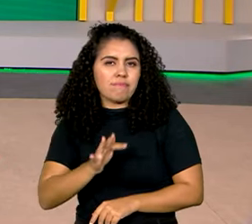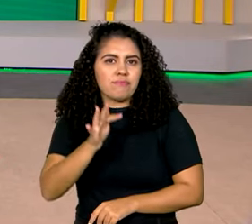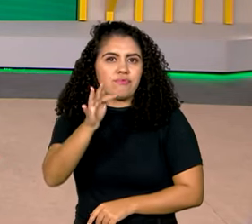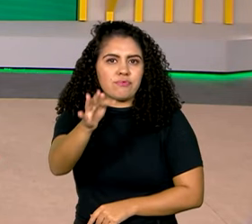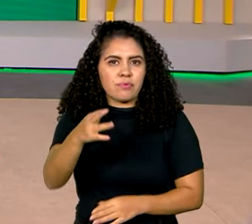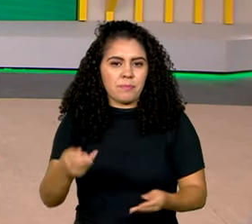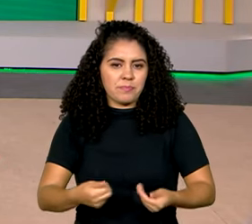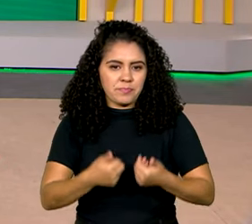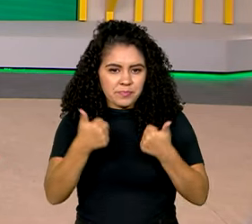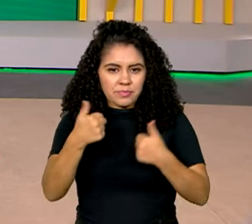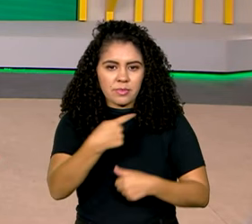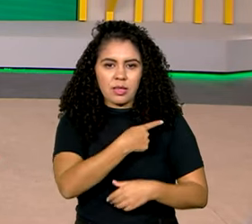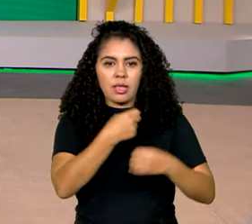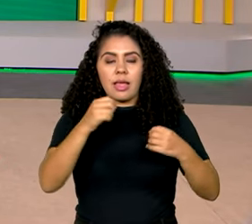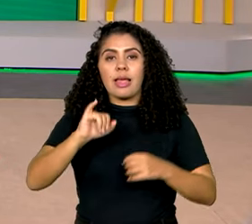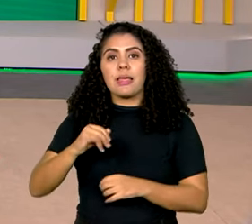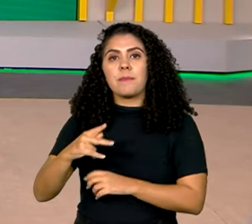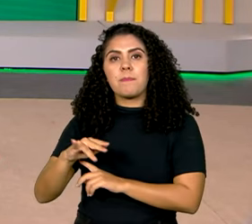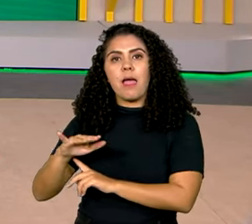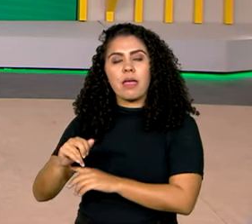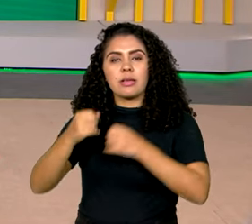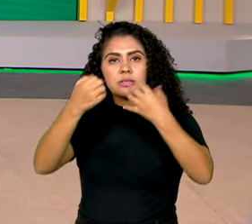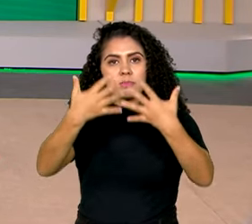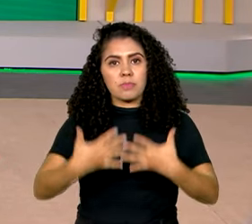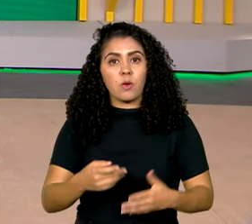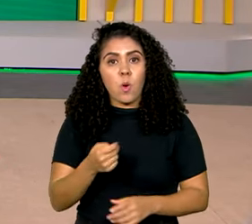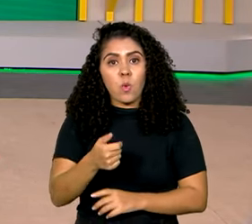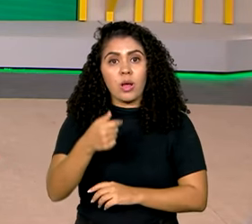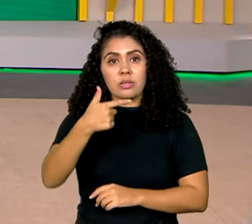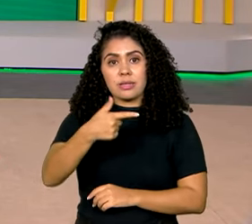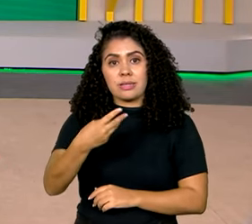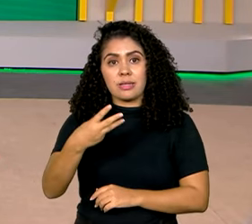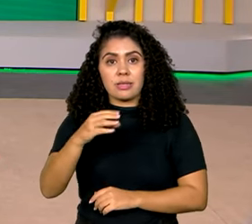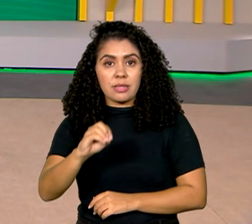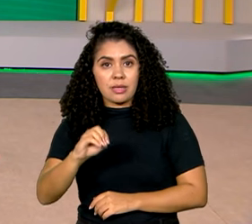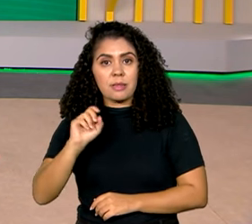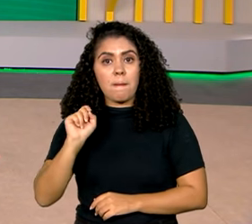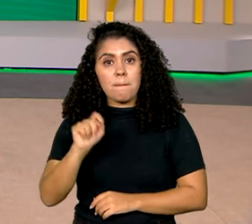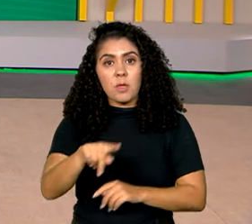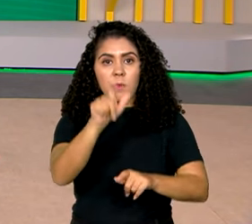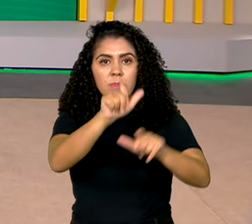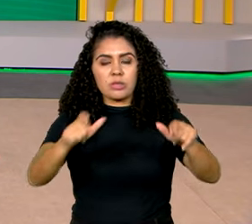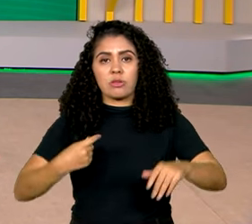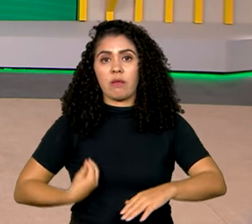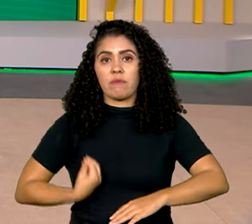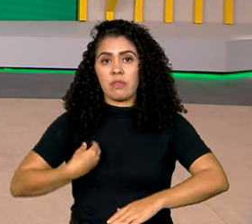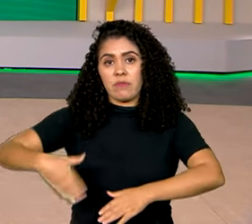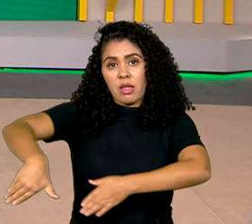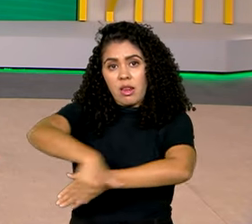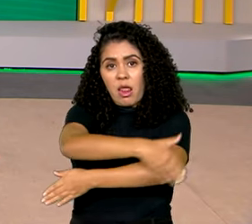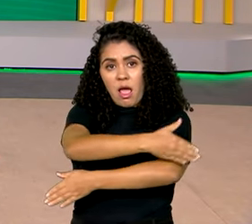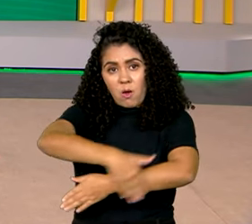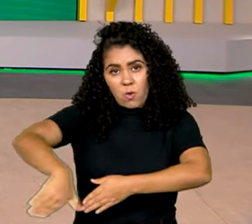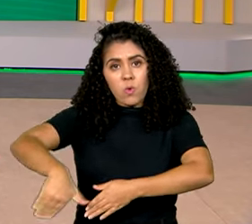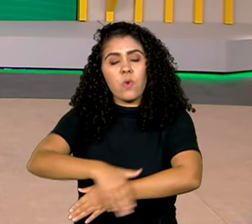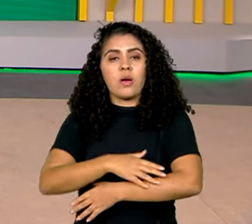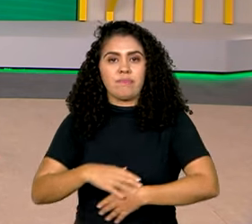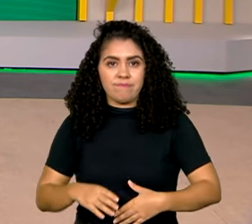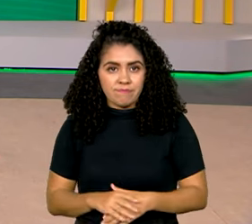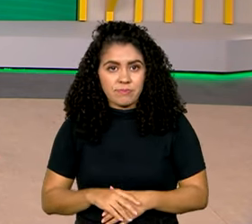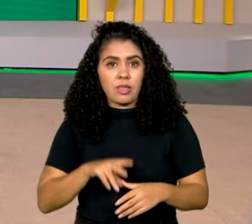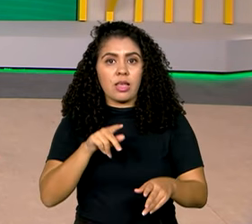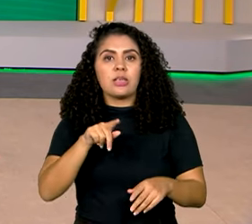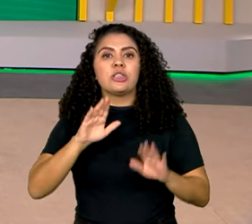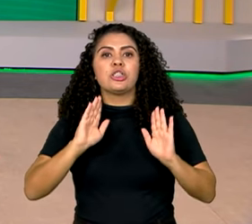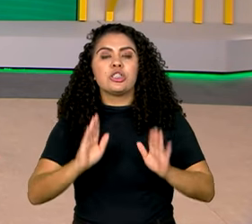Segundo o IPEA, quase 230 mil pessoas vivem nas ruas do país. Para esta população, já está em